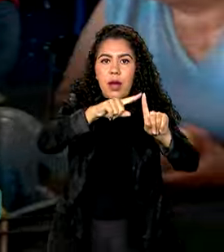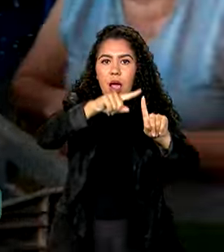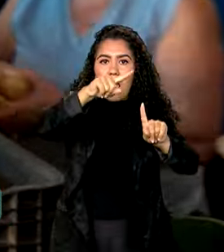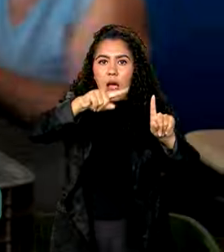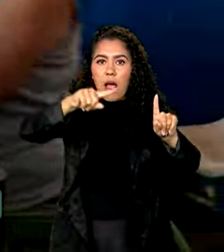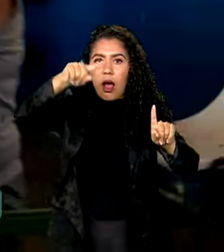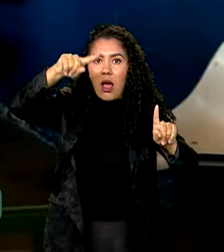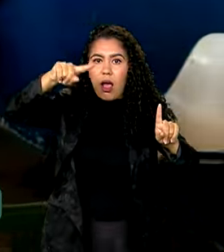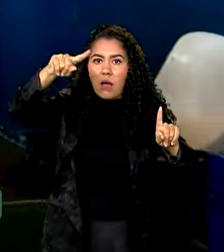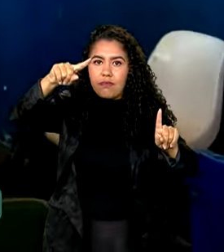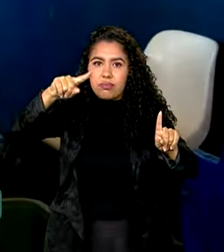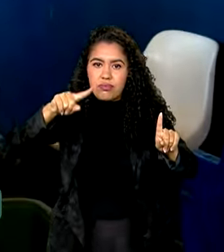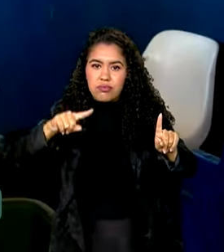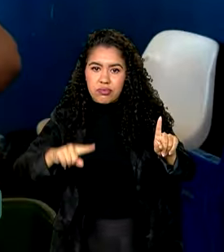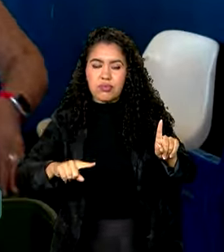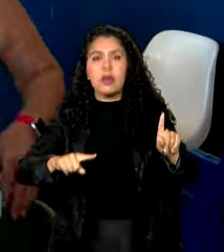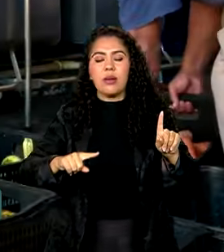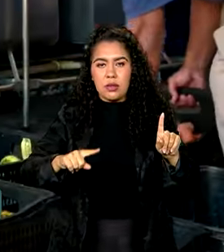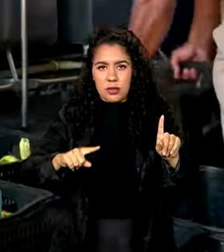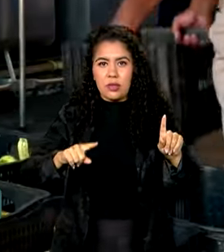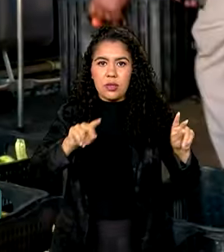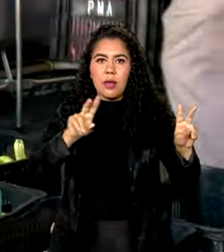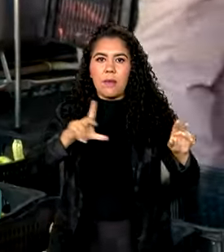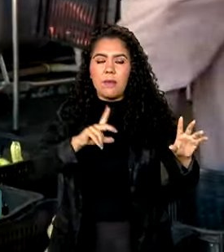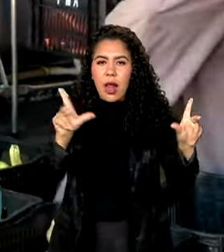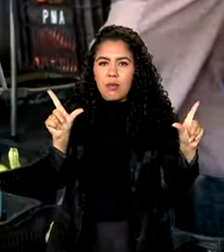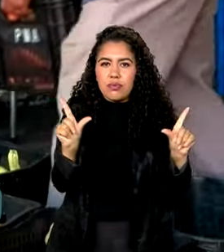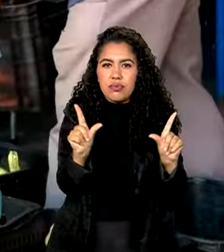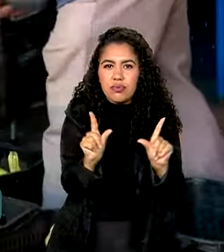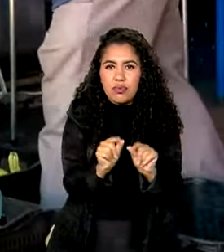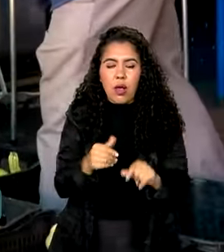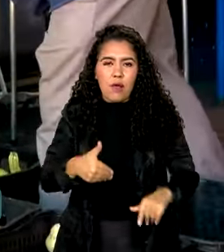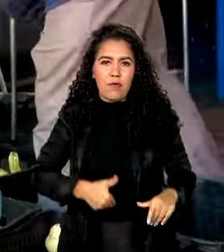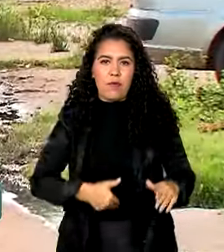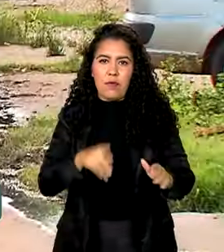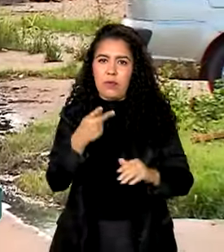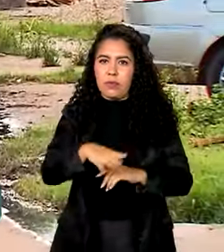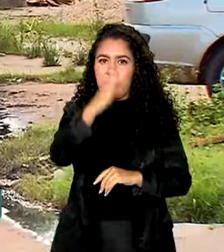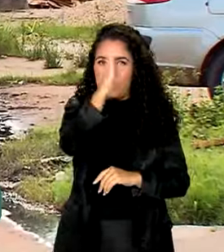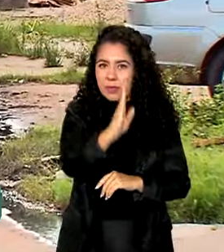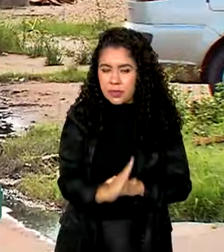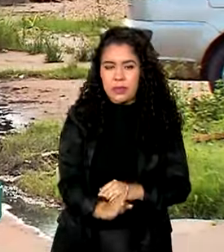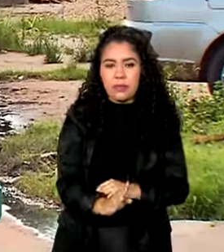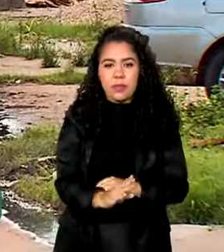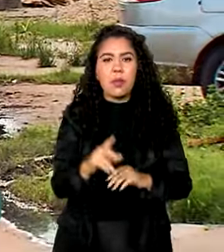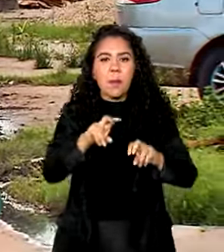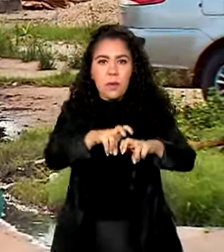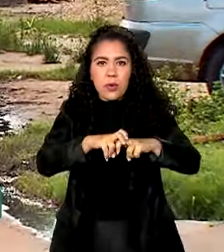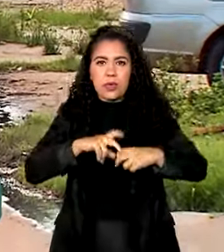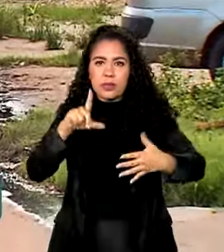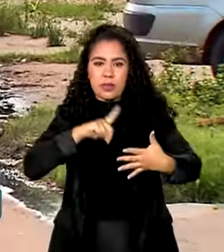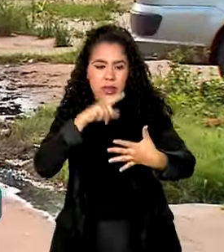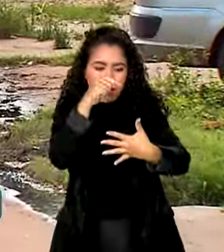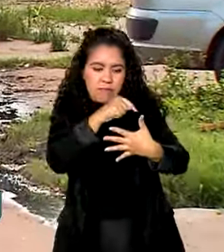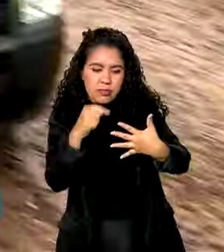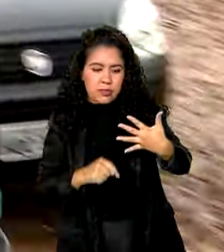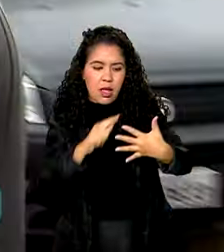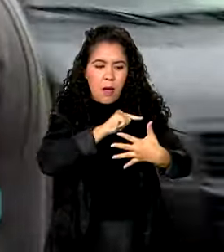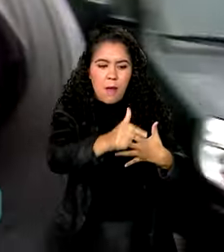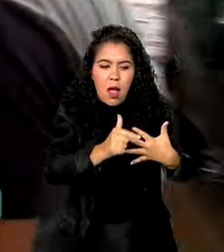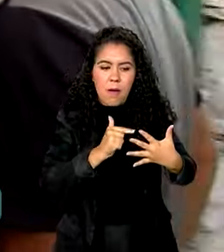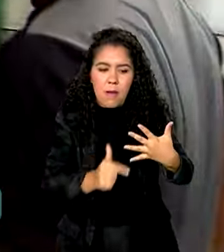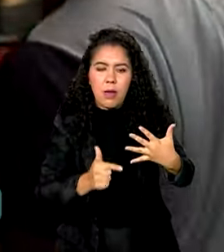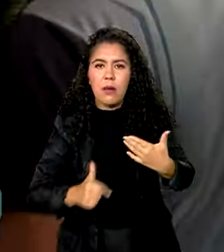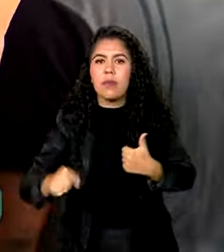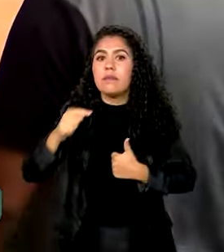alimentar e nutricional no país. Para isso, o plano engloba várias frentes, como a valorização do salário